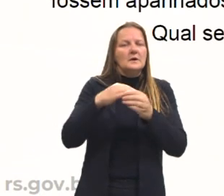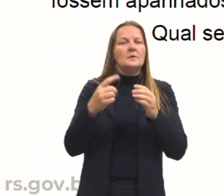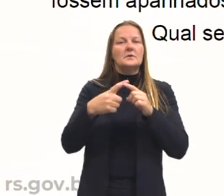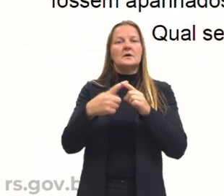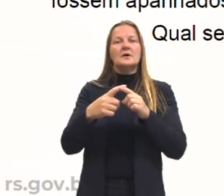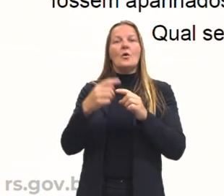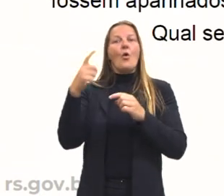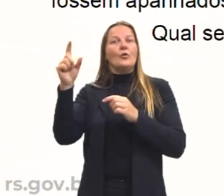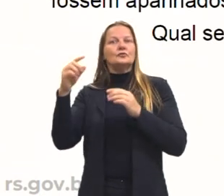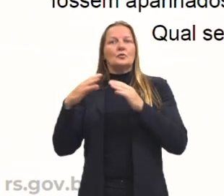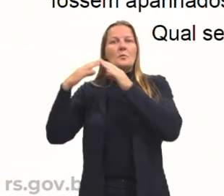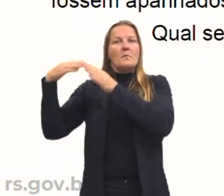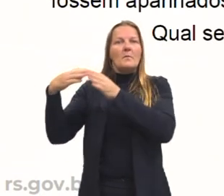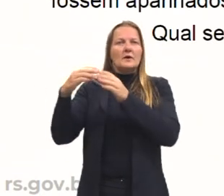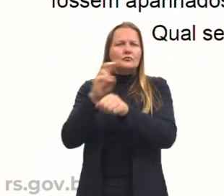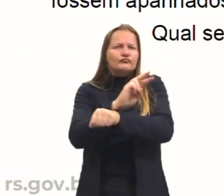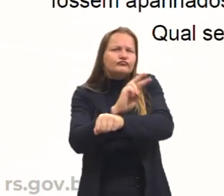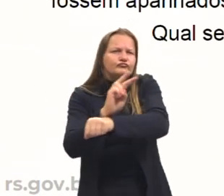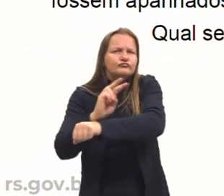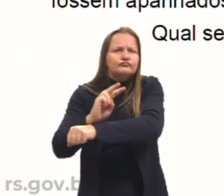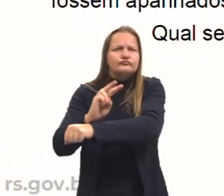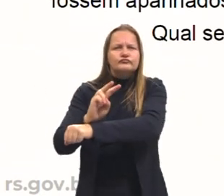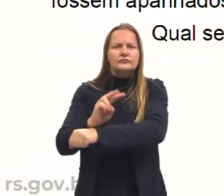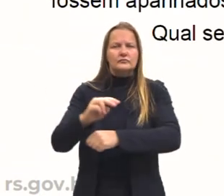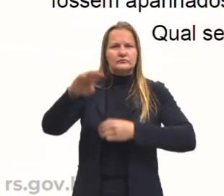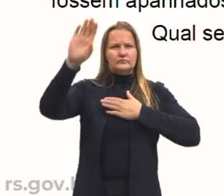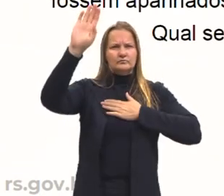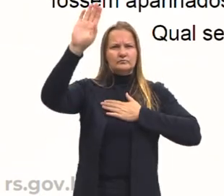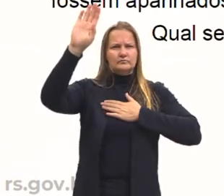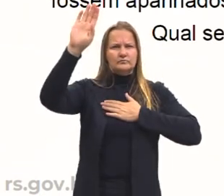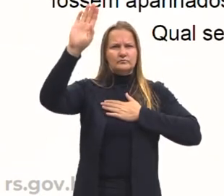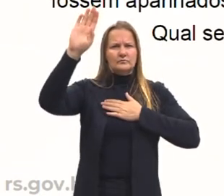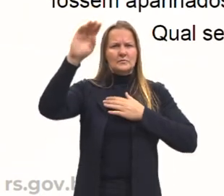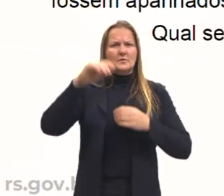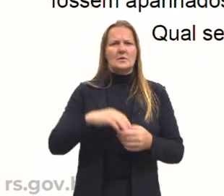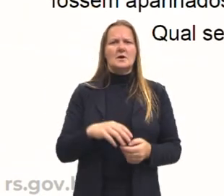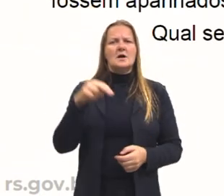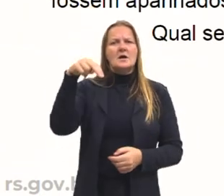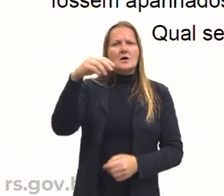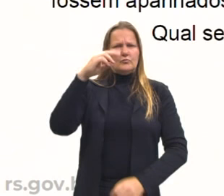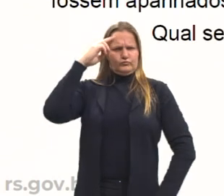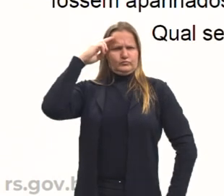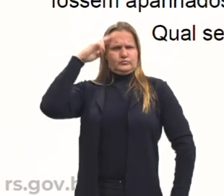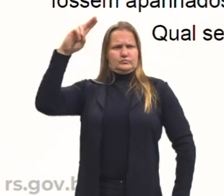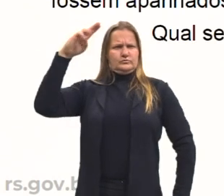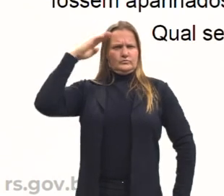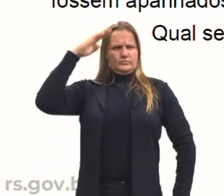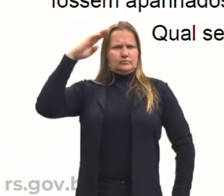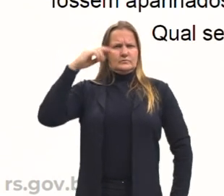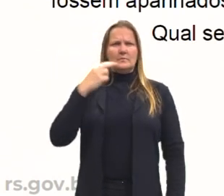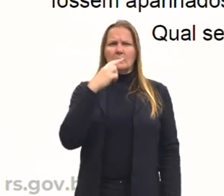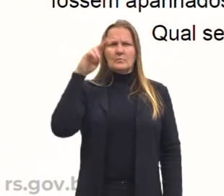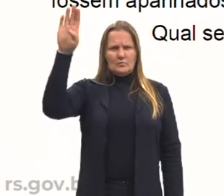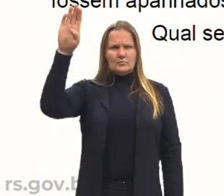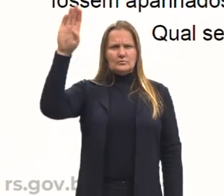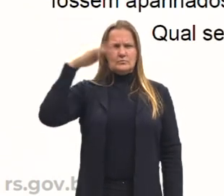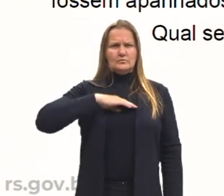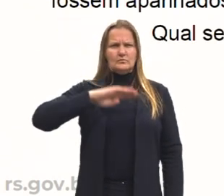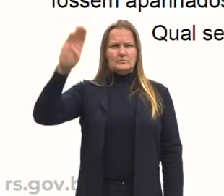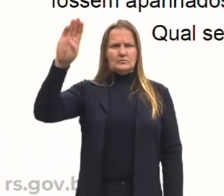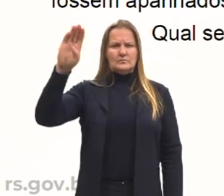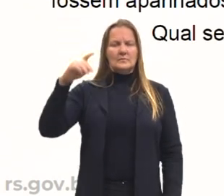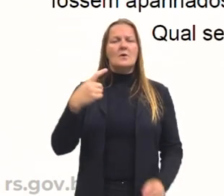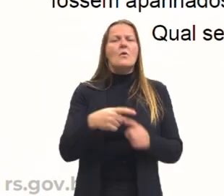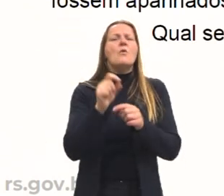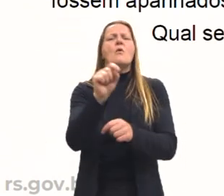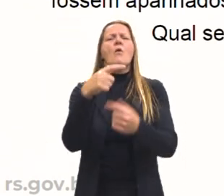por barcos-patrulhas nazistas. O capitão Nazi perguntava, então, ao capitão holandês qual o